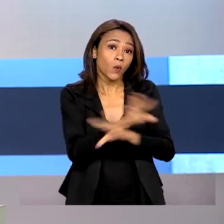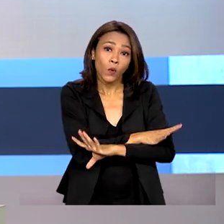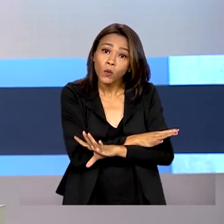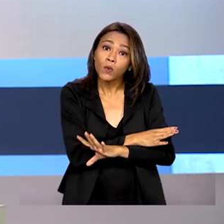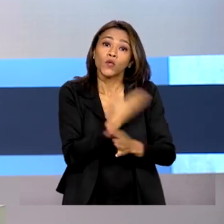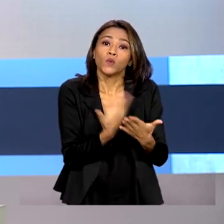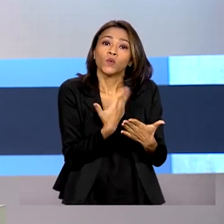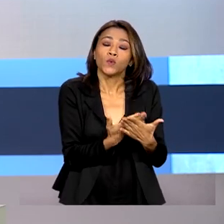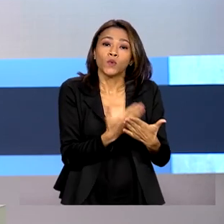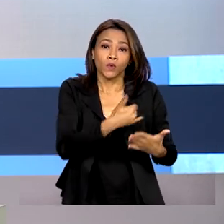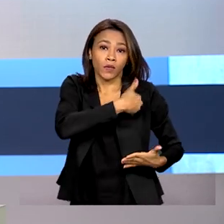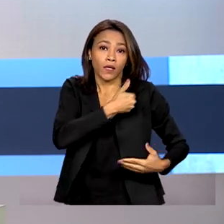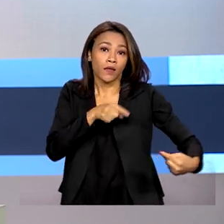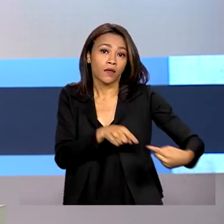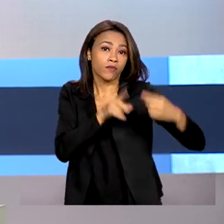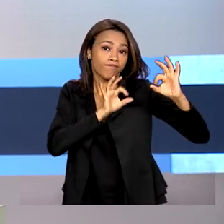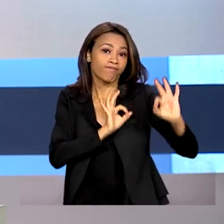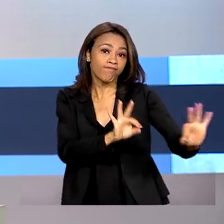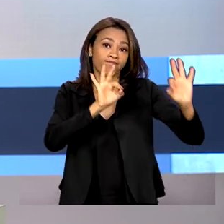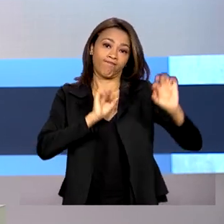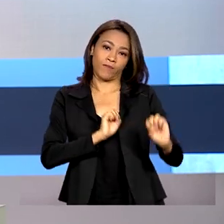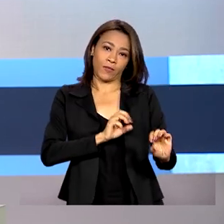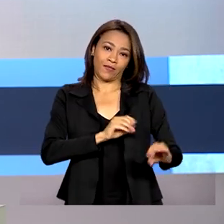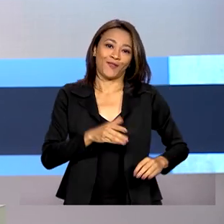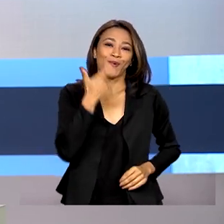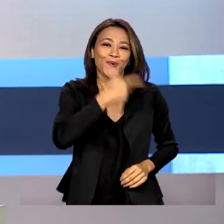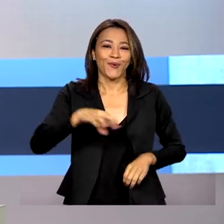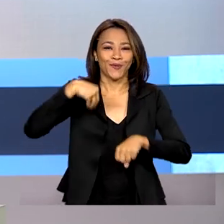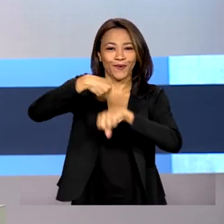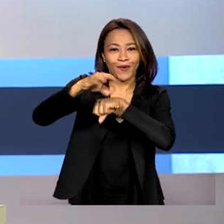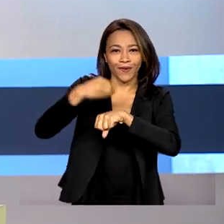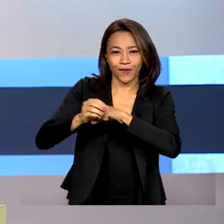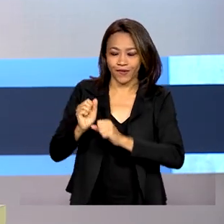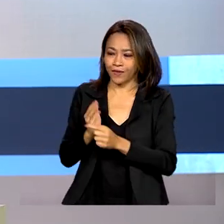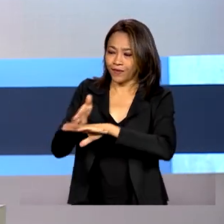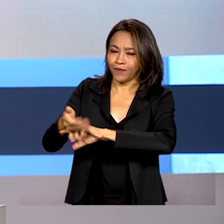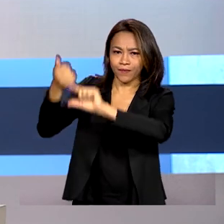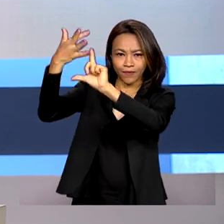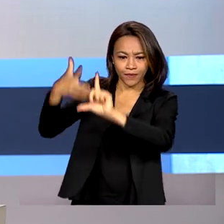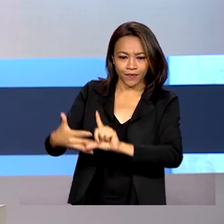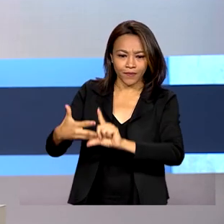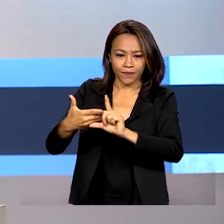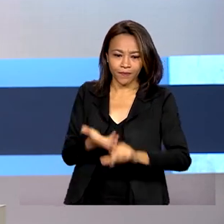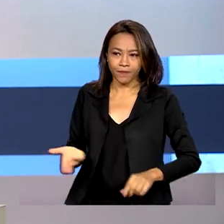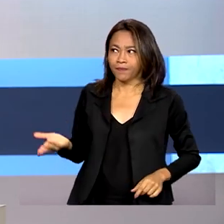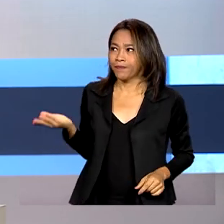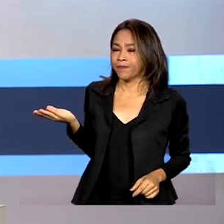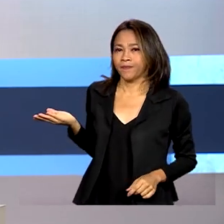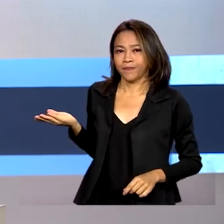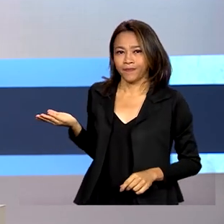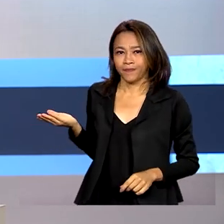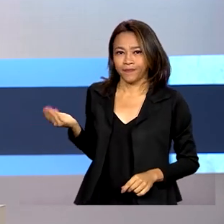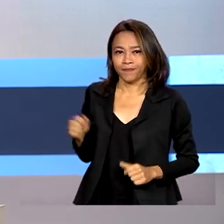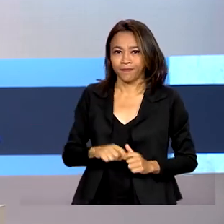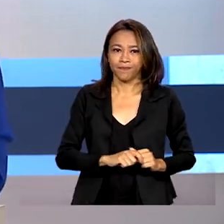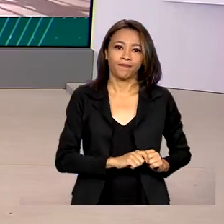na idade adequada. Outras informações na página do Inep, gov.br barra Inep.